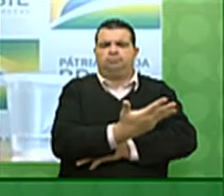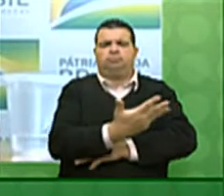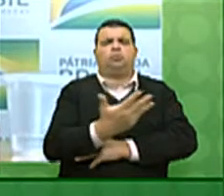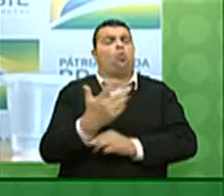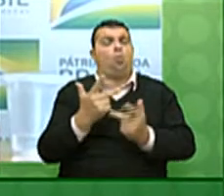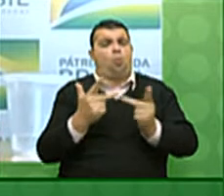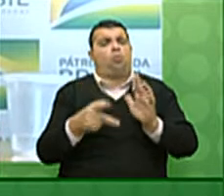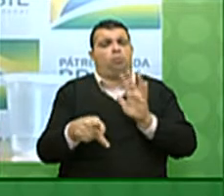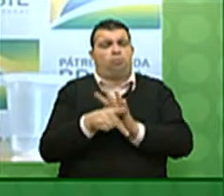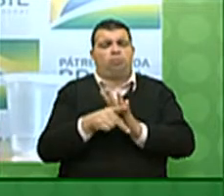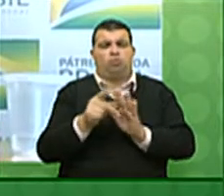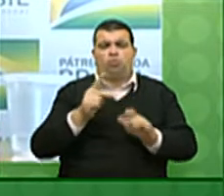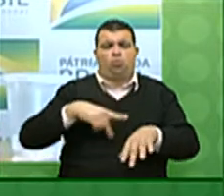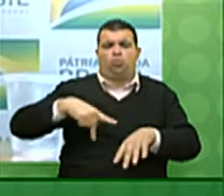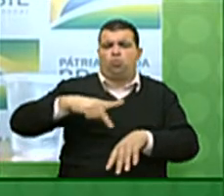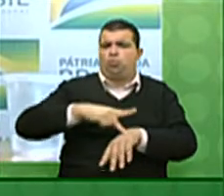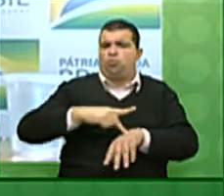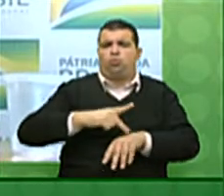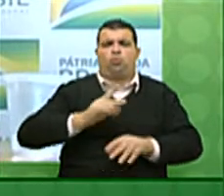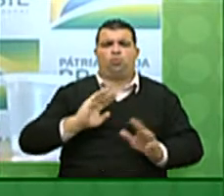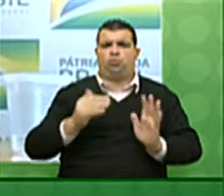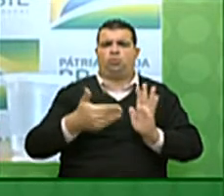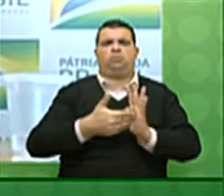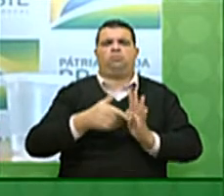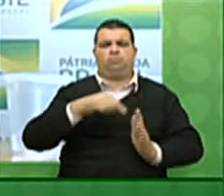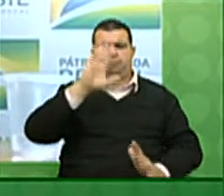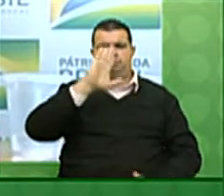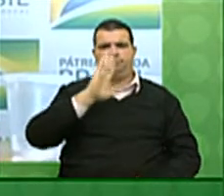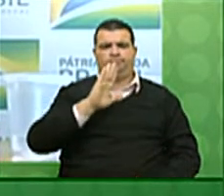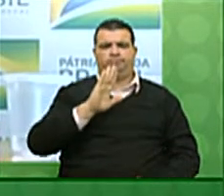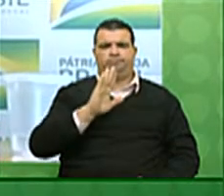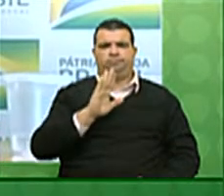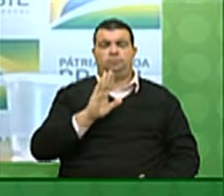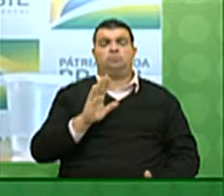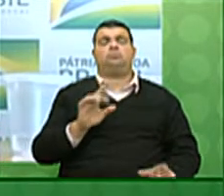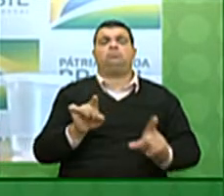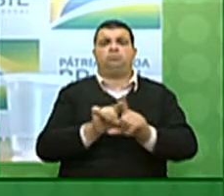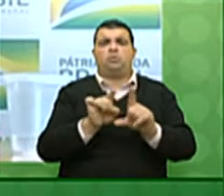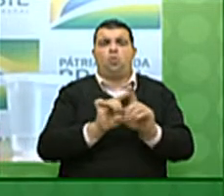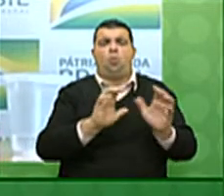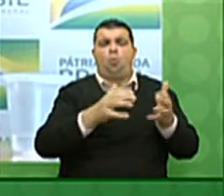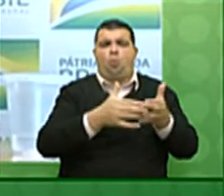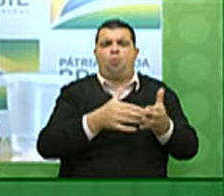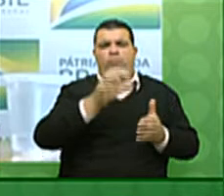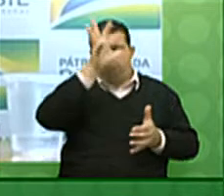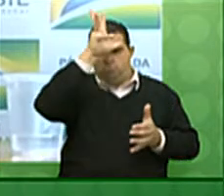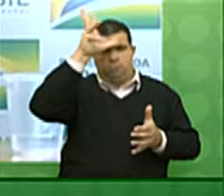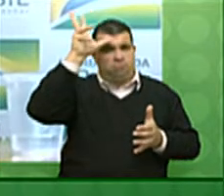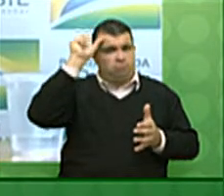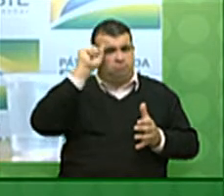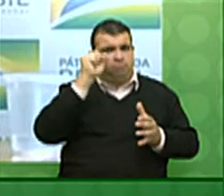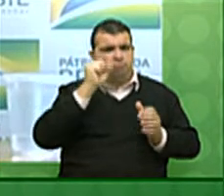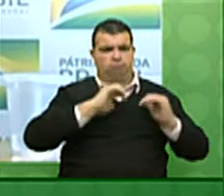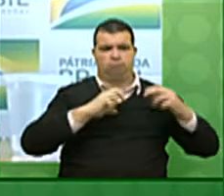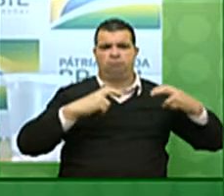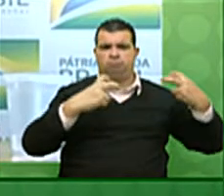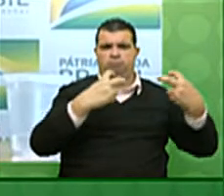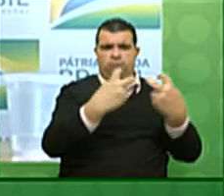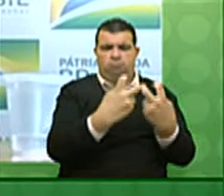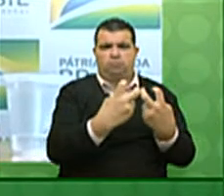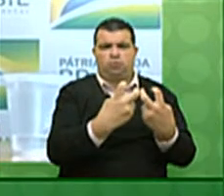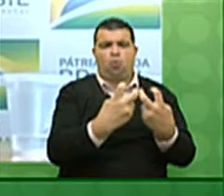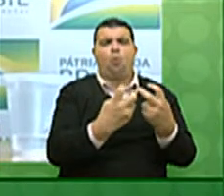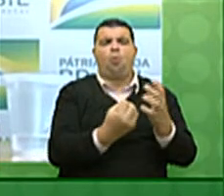todos os brasileiros. No âmbito do Conselho Nacional da Amazônia Legal, órgão